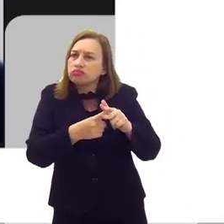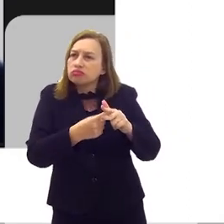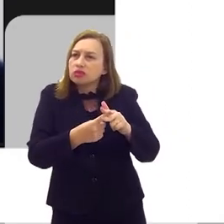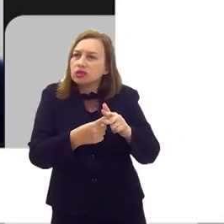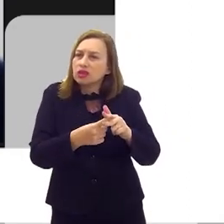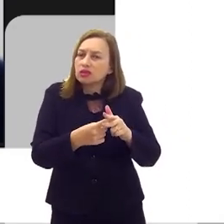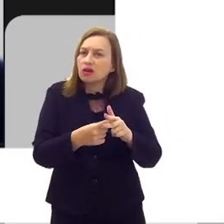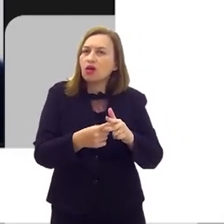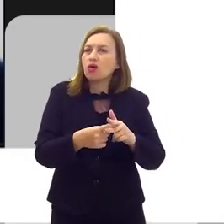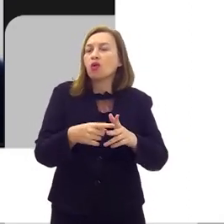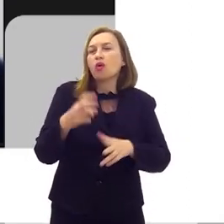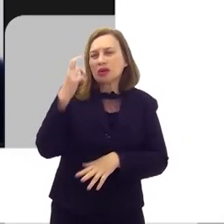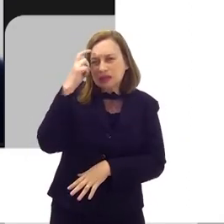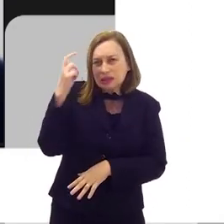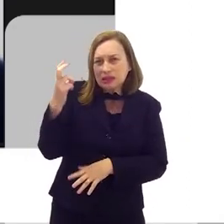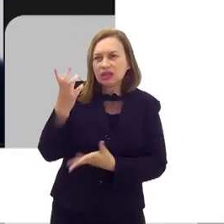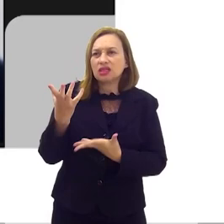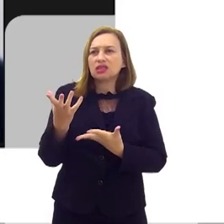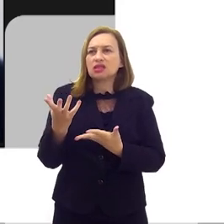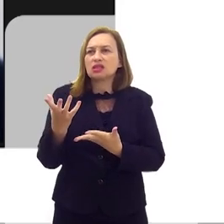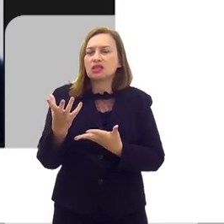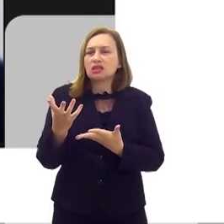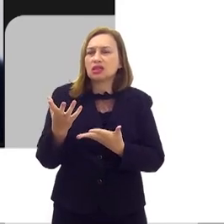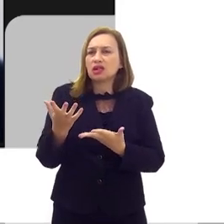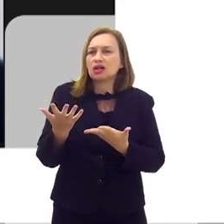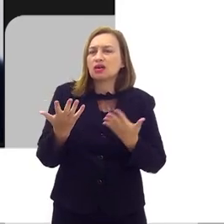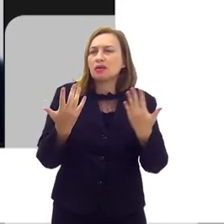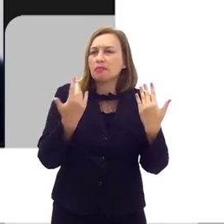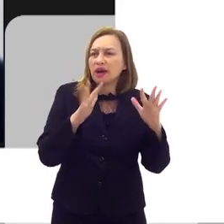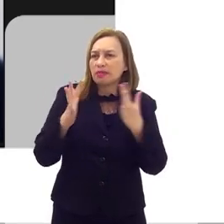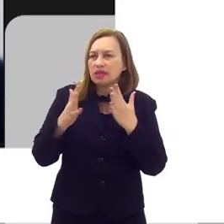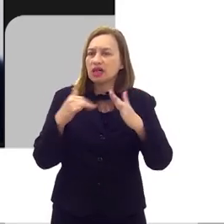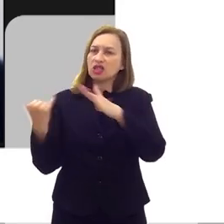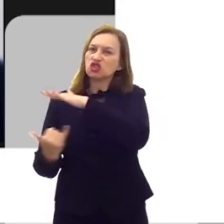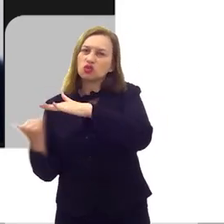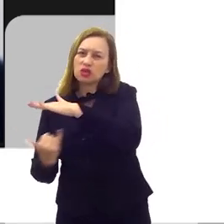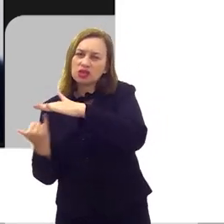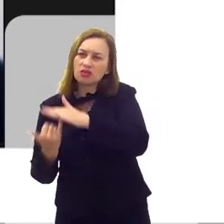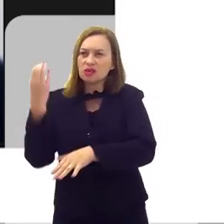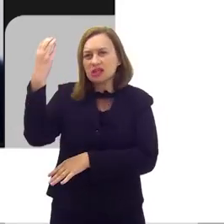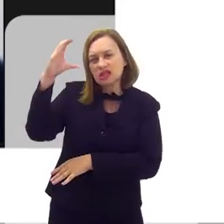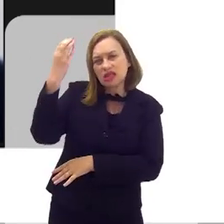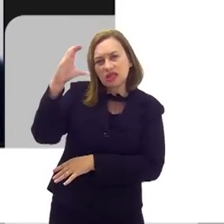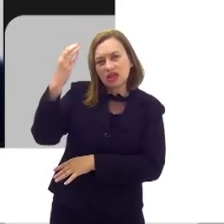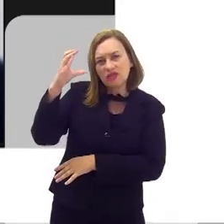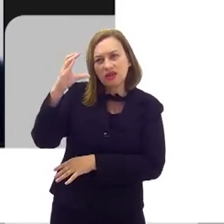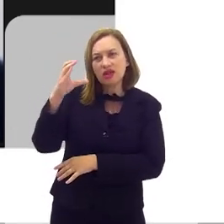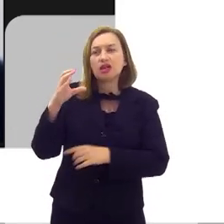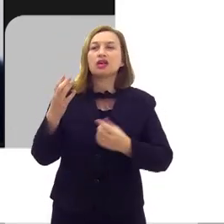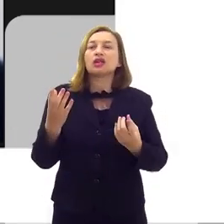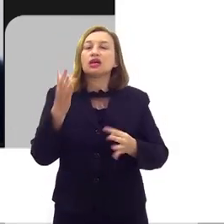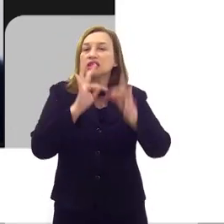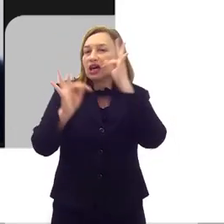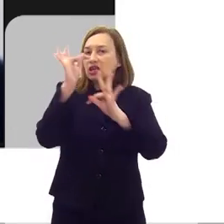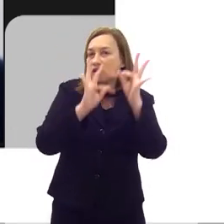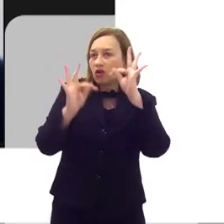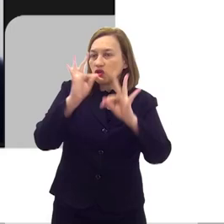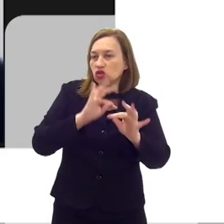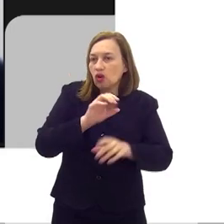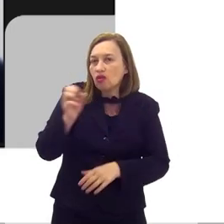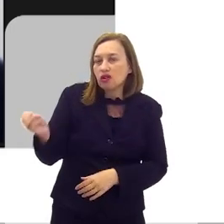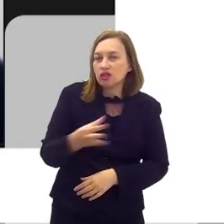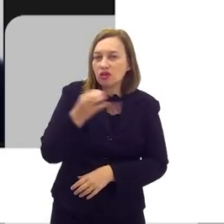contratos e instrumentos jurídicos para regularizar a propriedade intelectual a serem celebrados entre as instituições científicas,